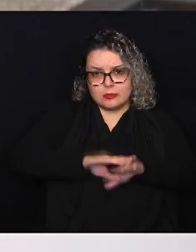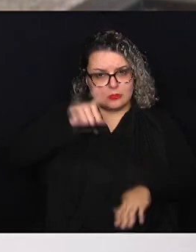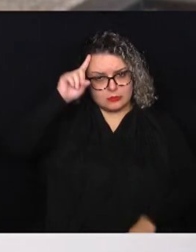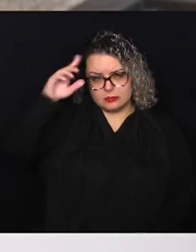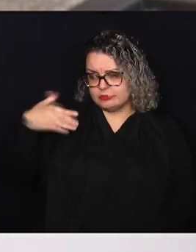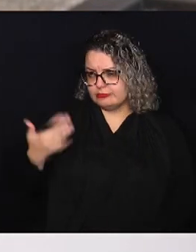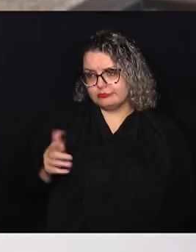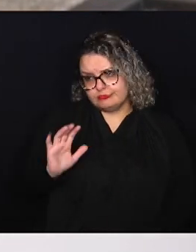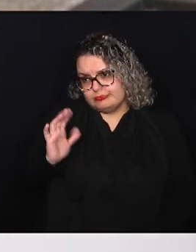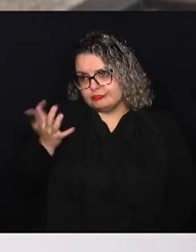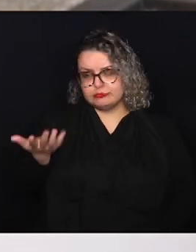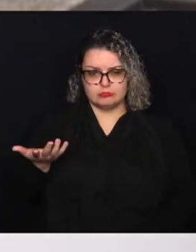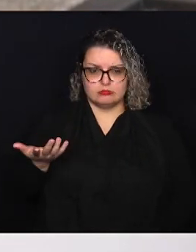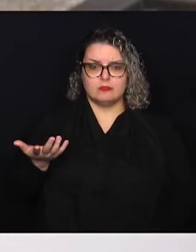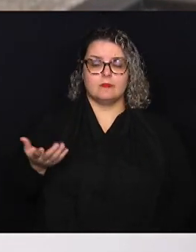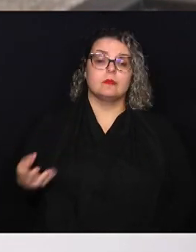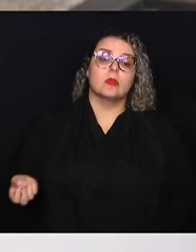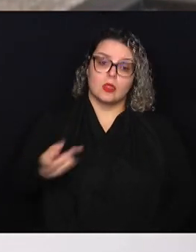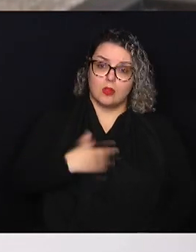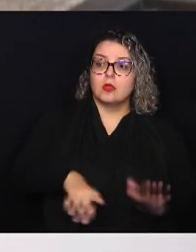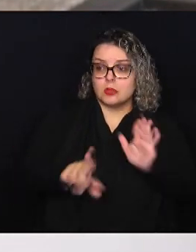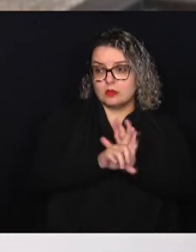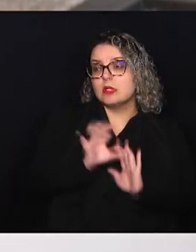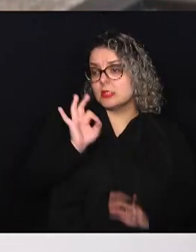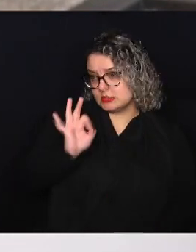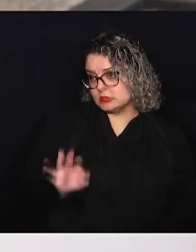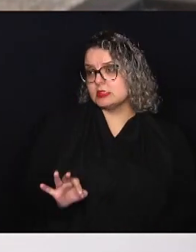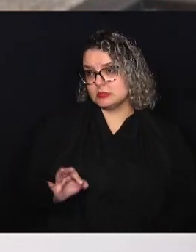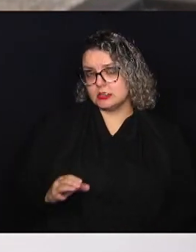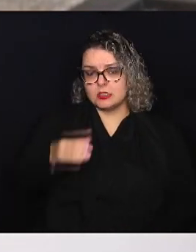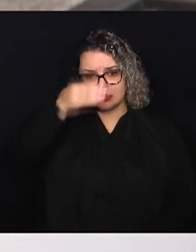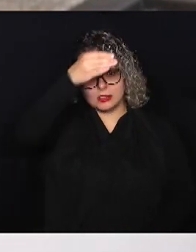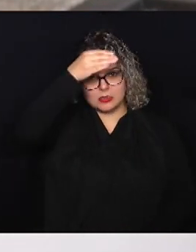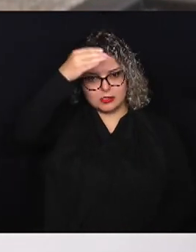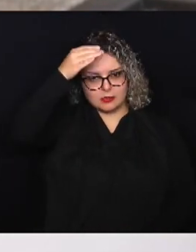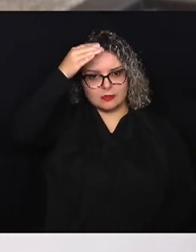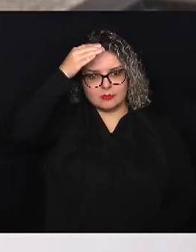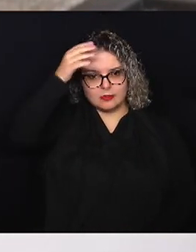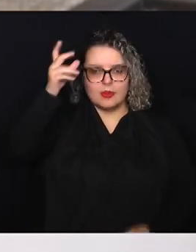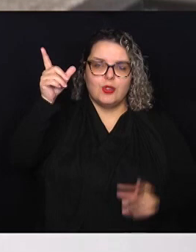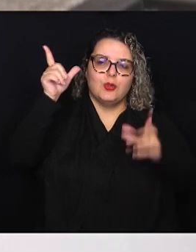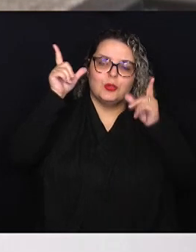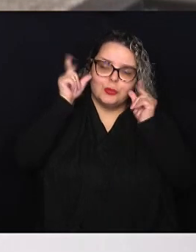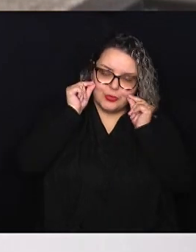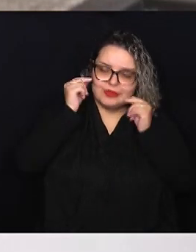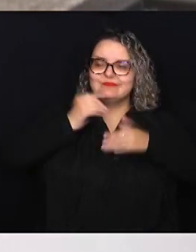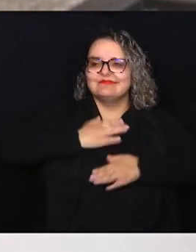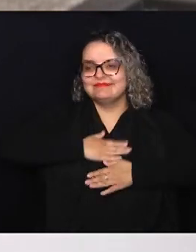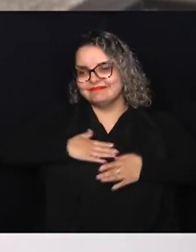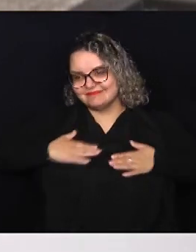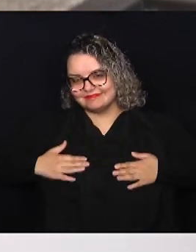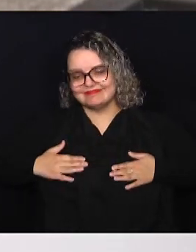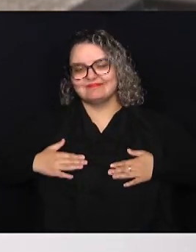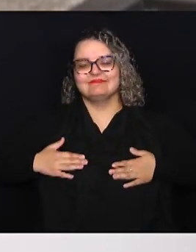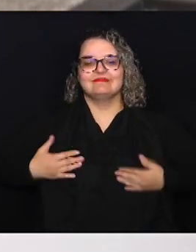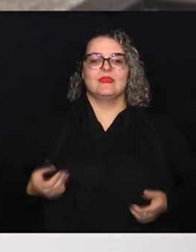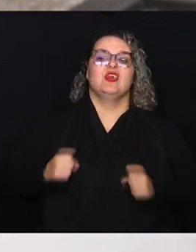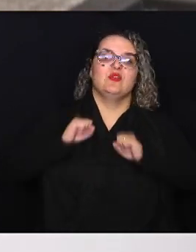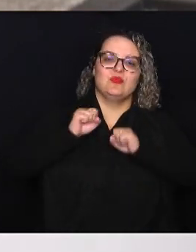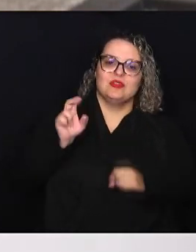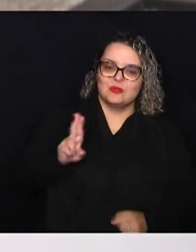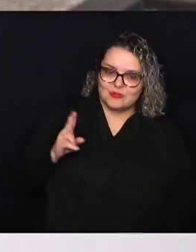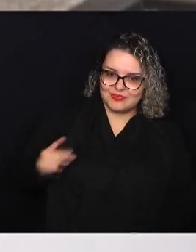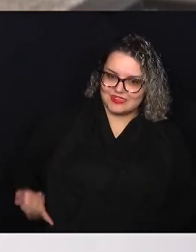acontecendo. E agora, com esta nova lei, com certeza, os clientes ficarão muito mais satisfeitos e poderão utilizar